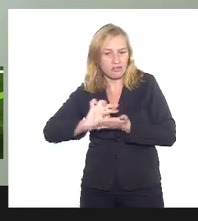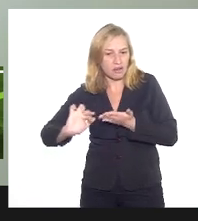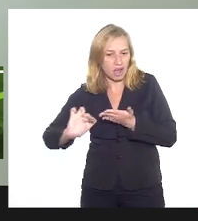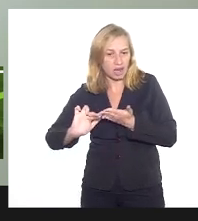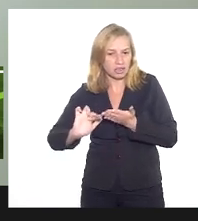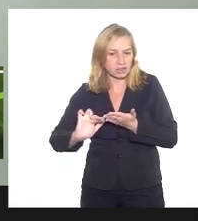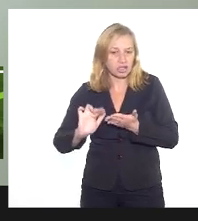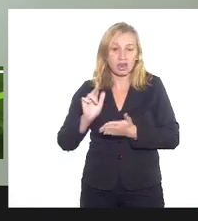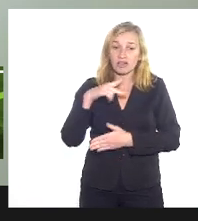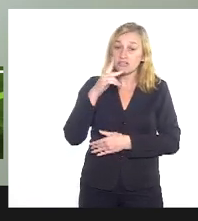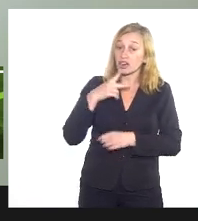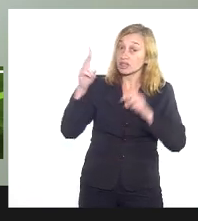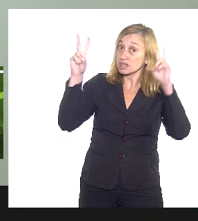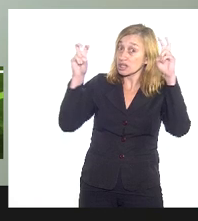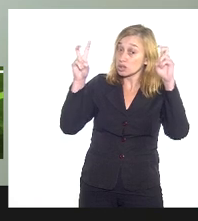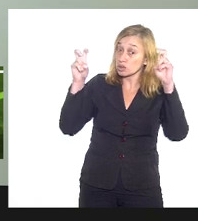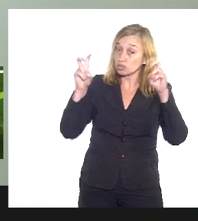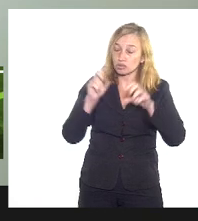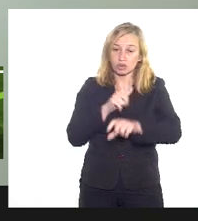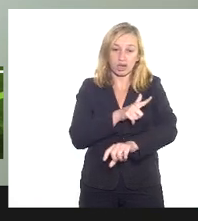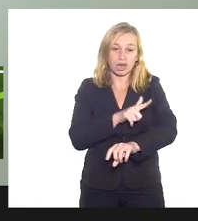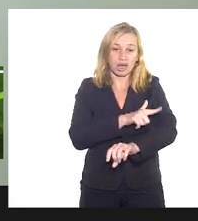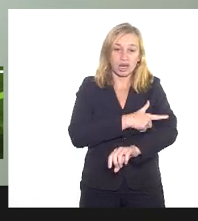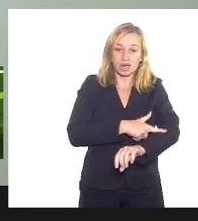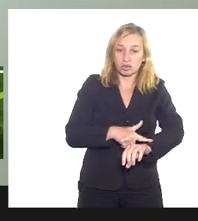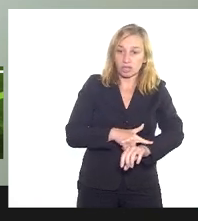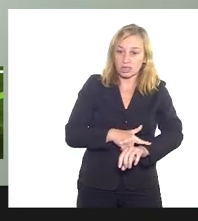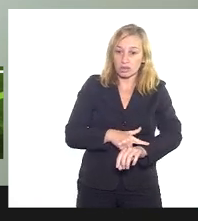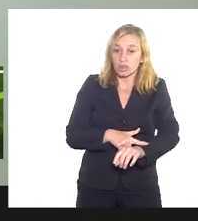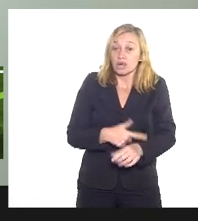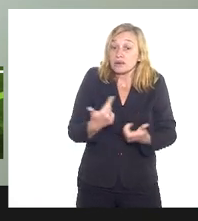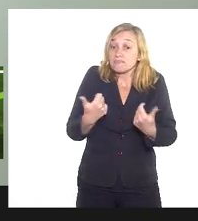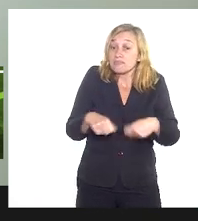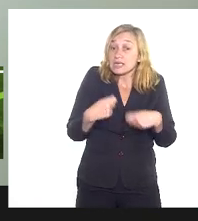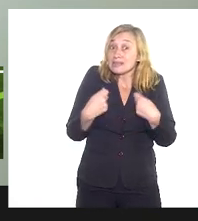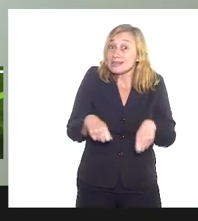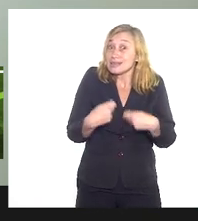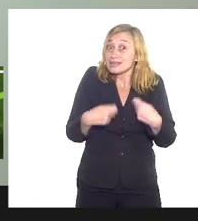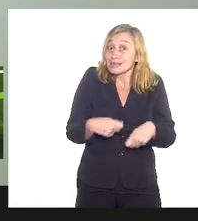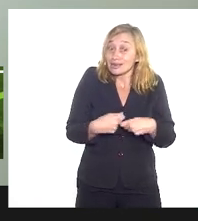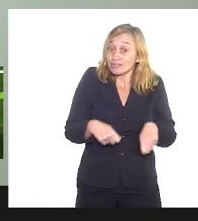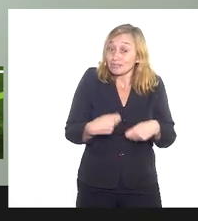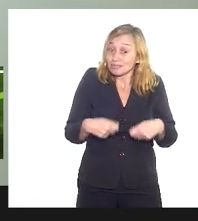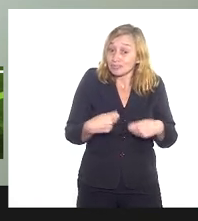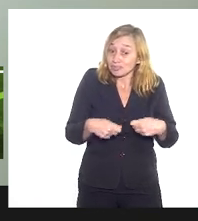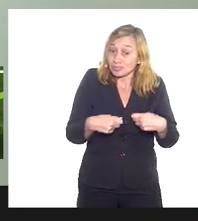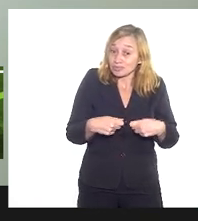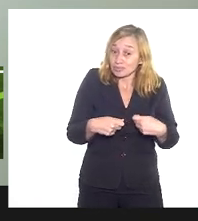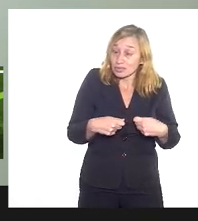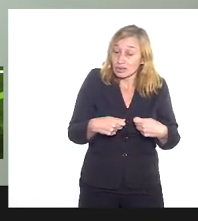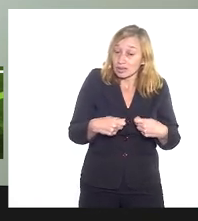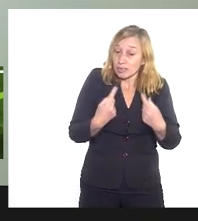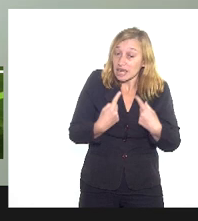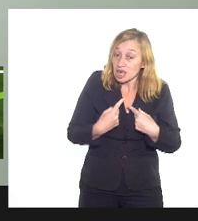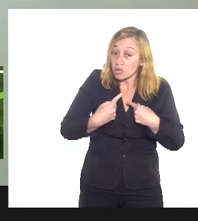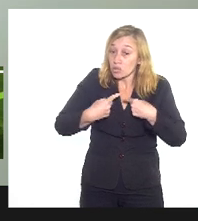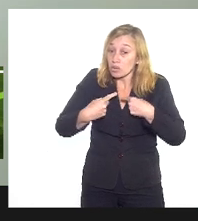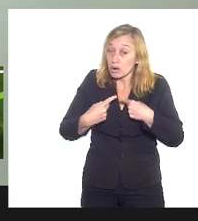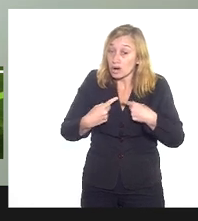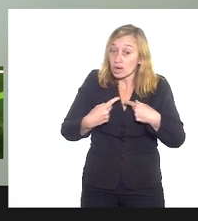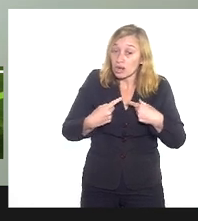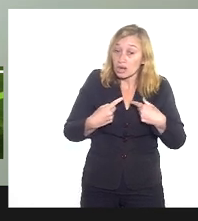vêm frisando essa questão da educação, que a gente precisa combater, para a gente combater essa